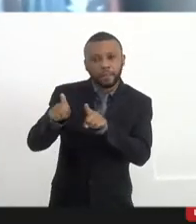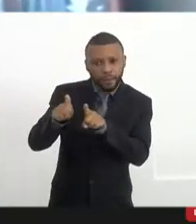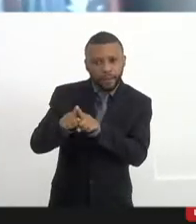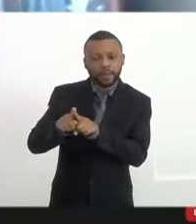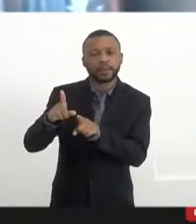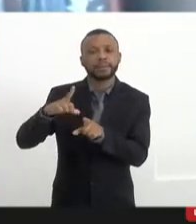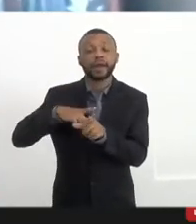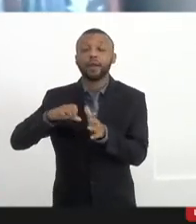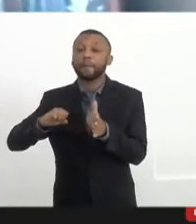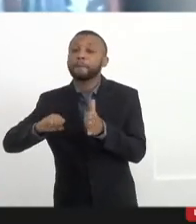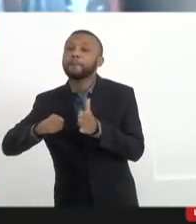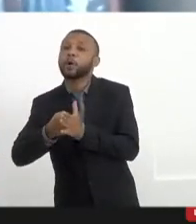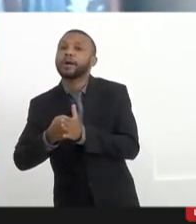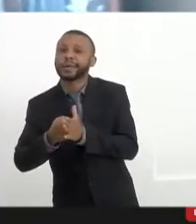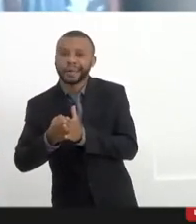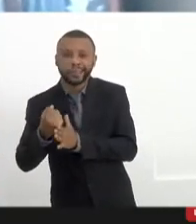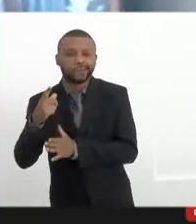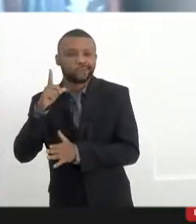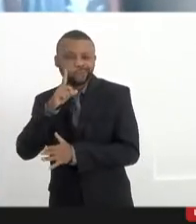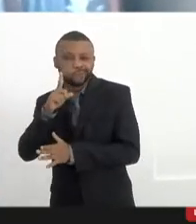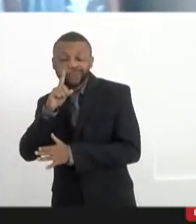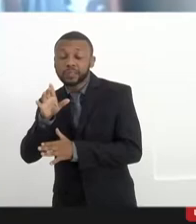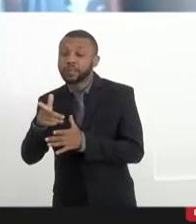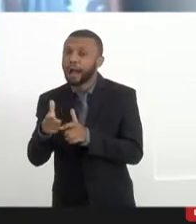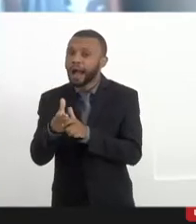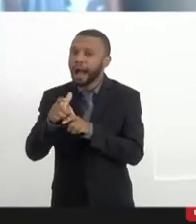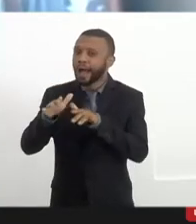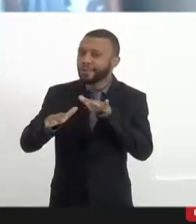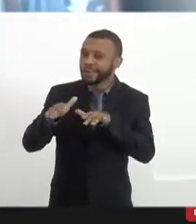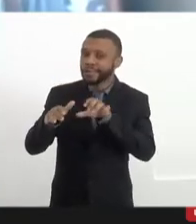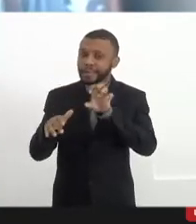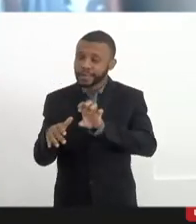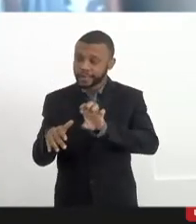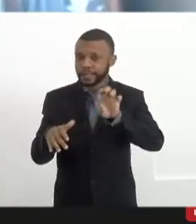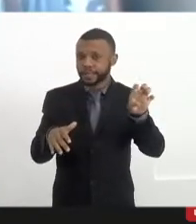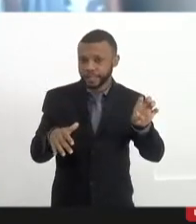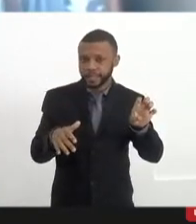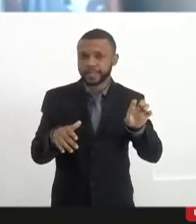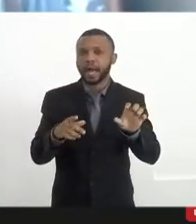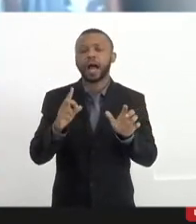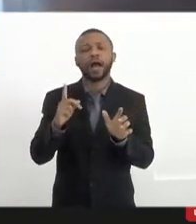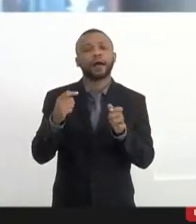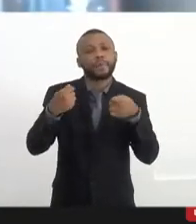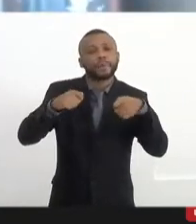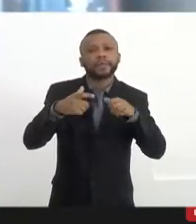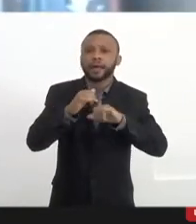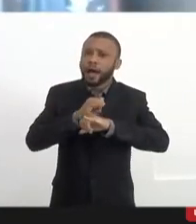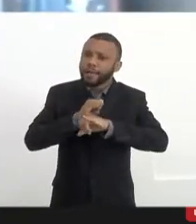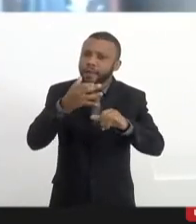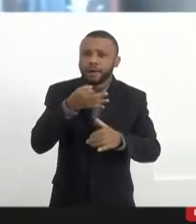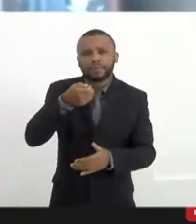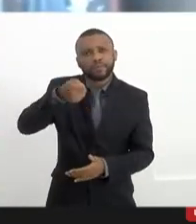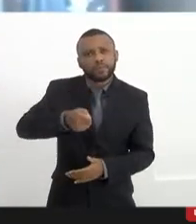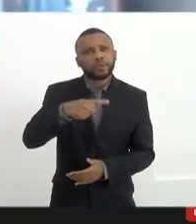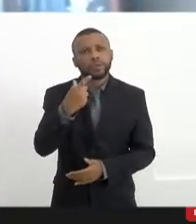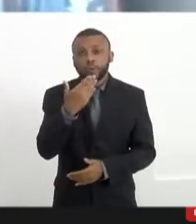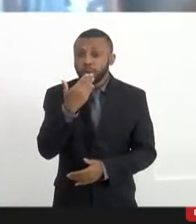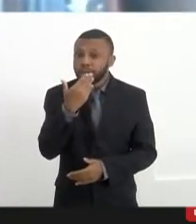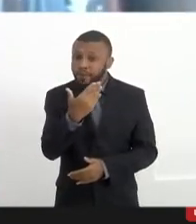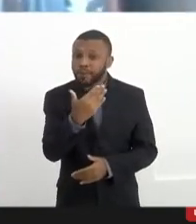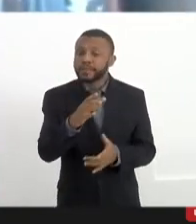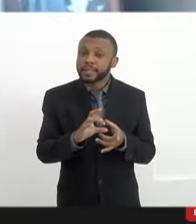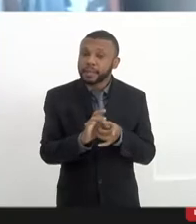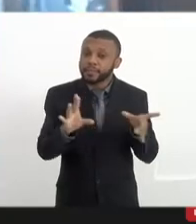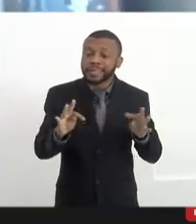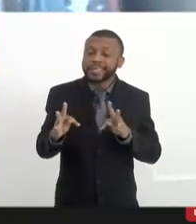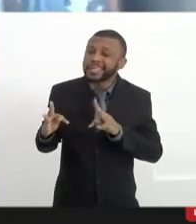Unidos. Então muitas vezes a esquerda tem prurido Valdeck de dizer não, a gente é a favor da liberdade em todos